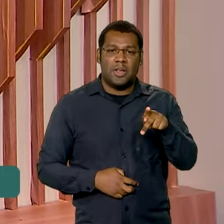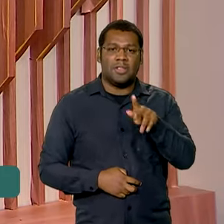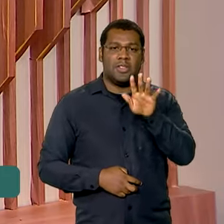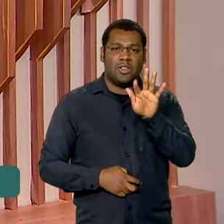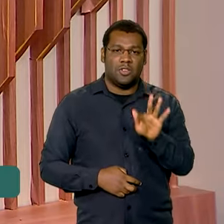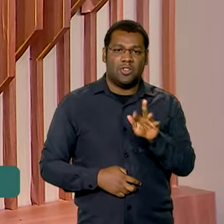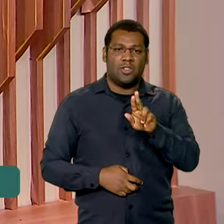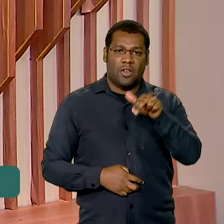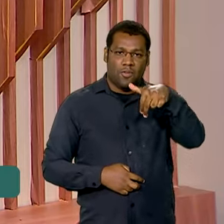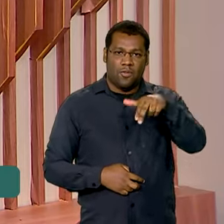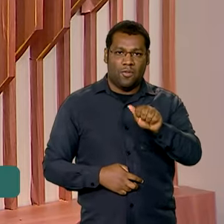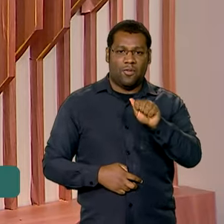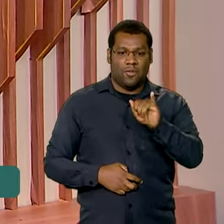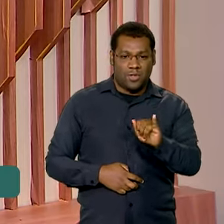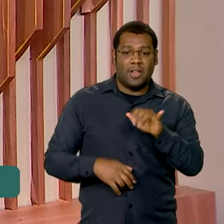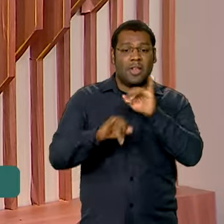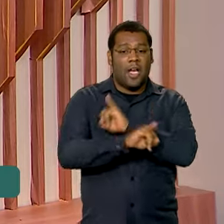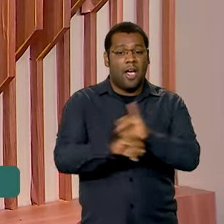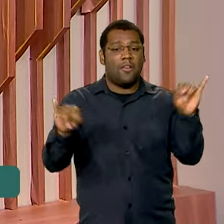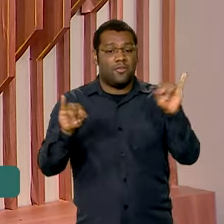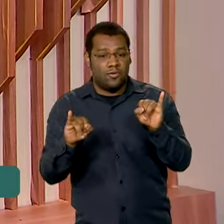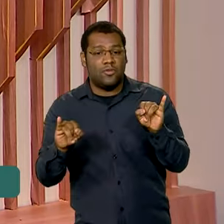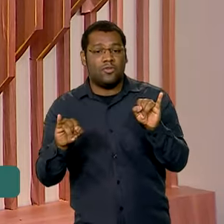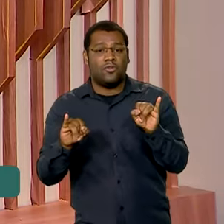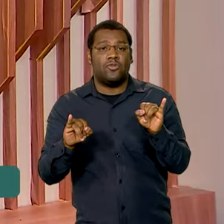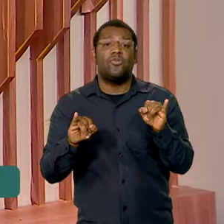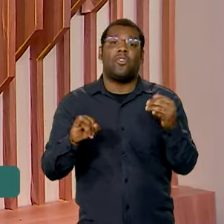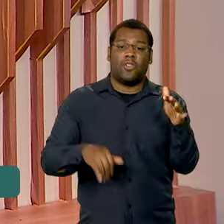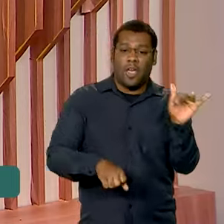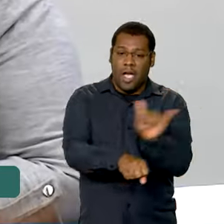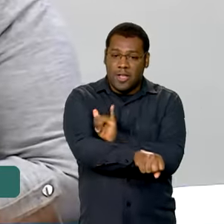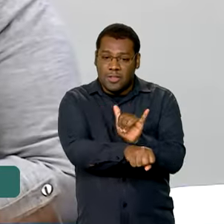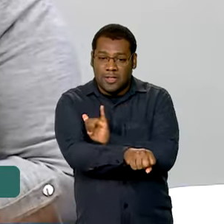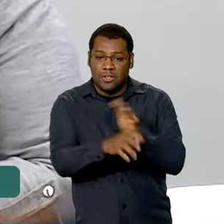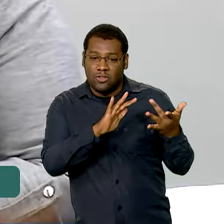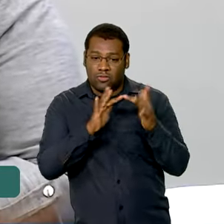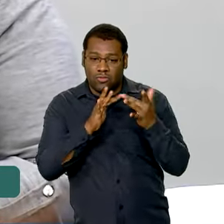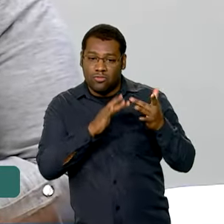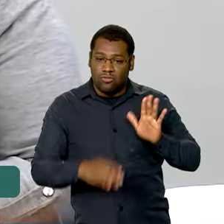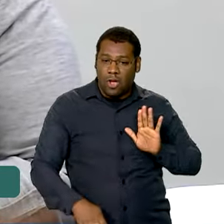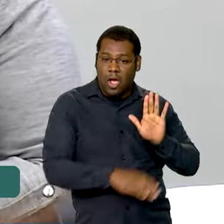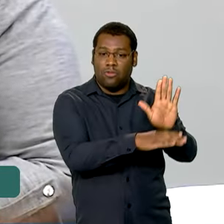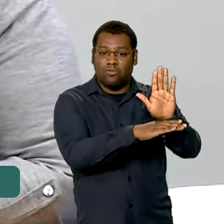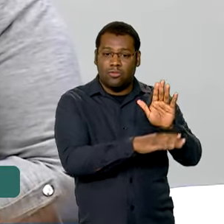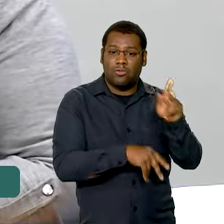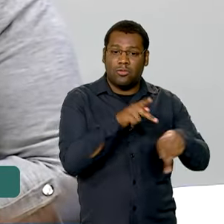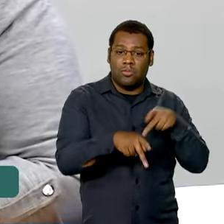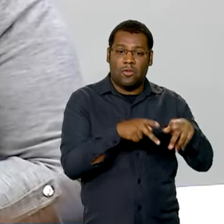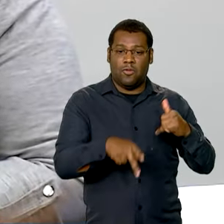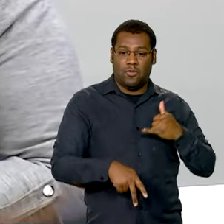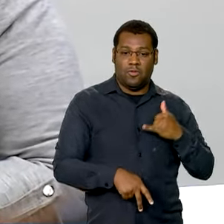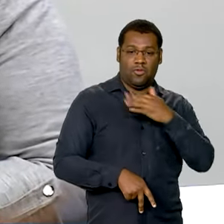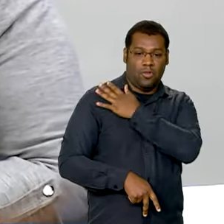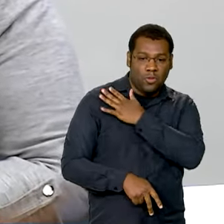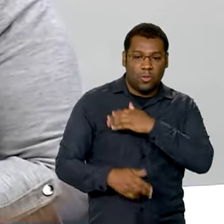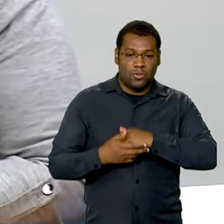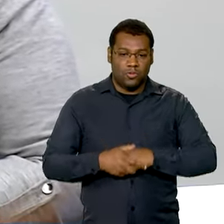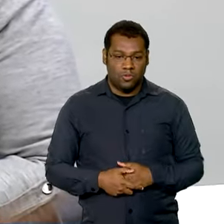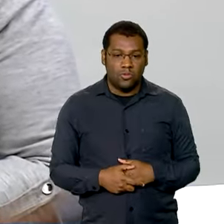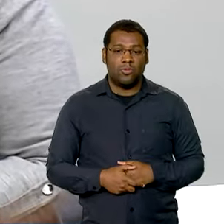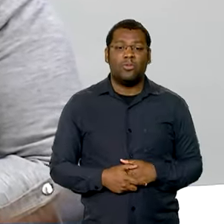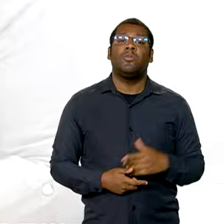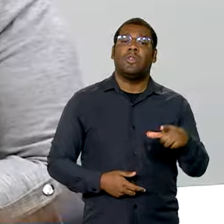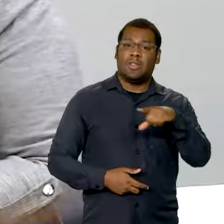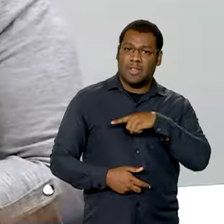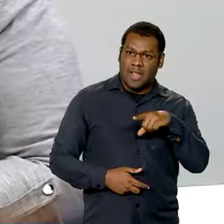Guapixana, falou sobre as ações na região norte do país. Nós temos uma ação contínua de monitoramento e proteção,